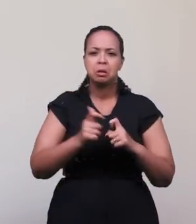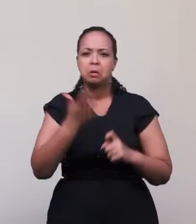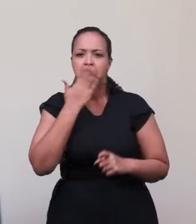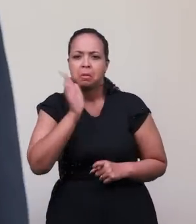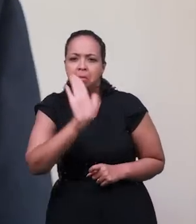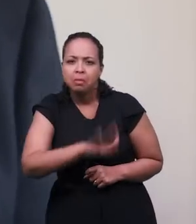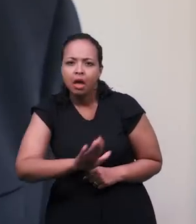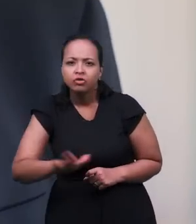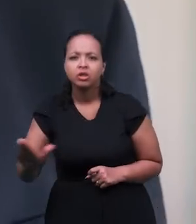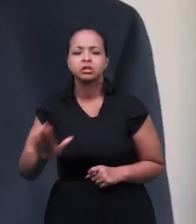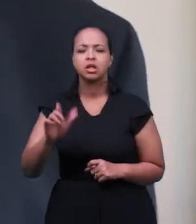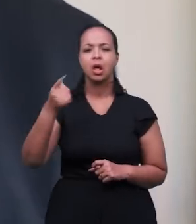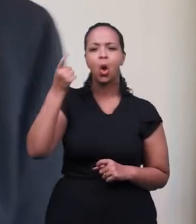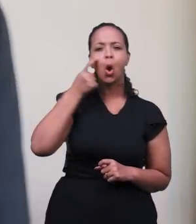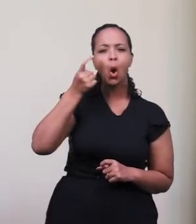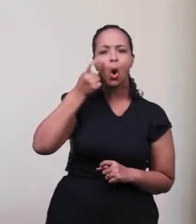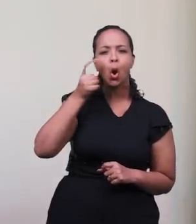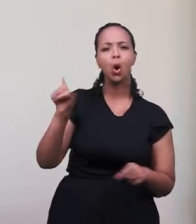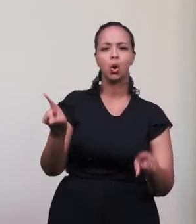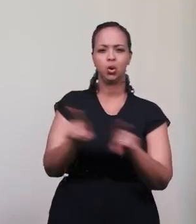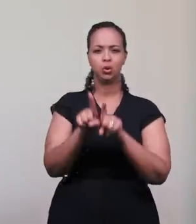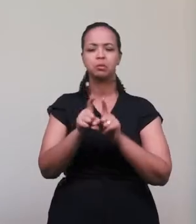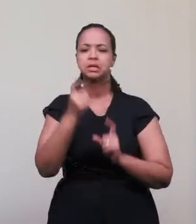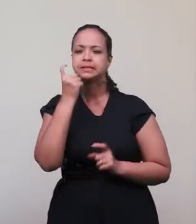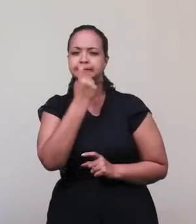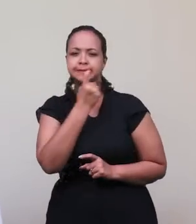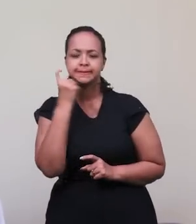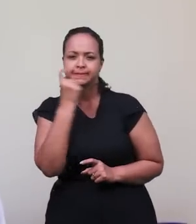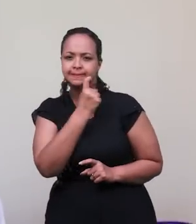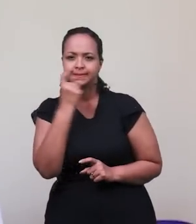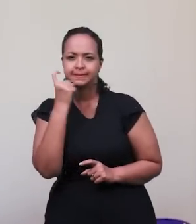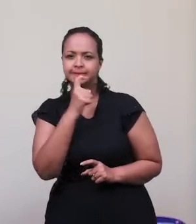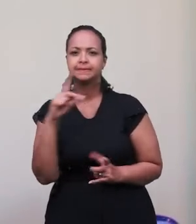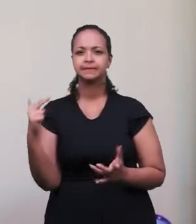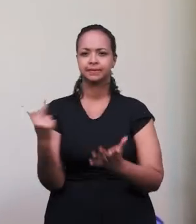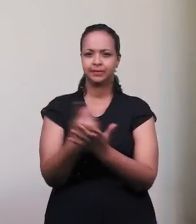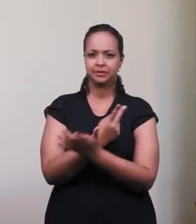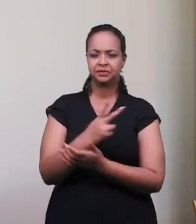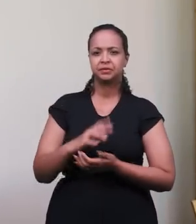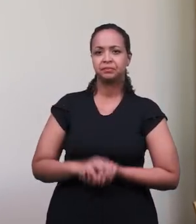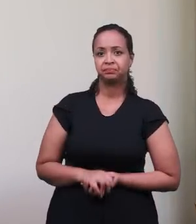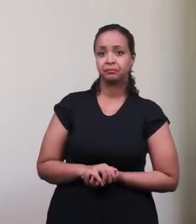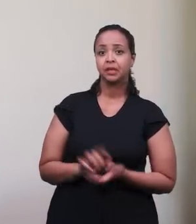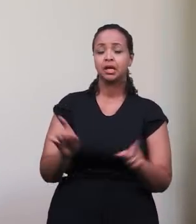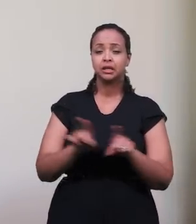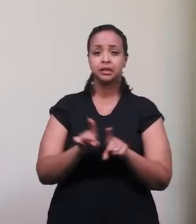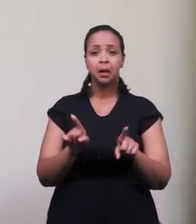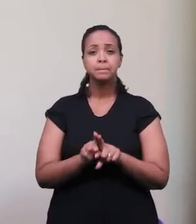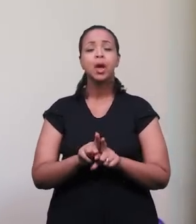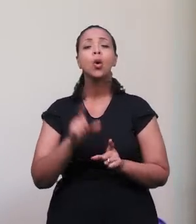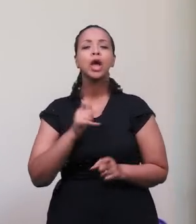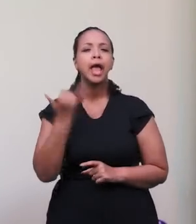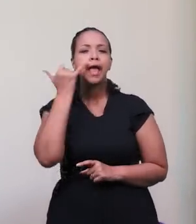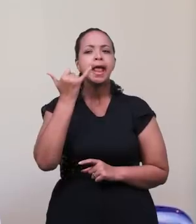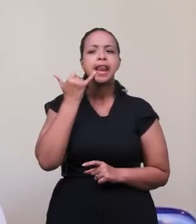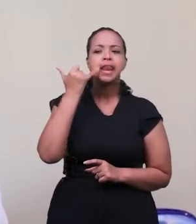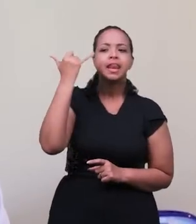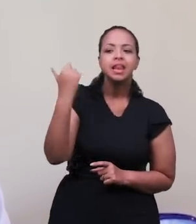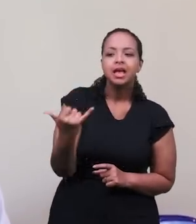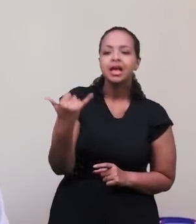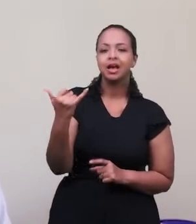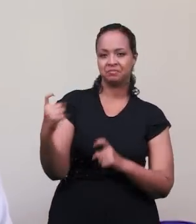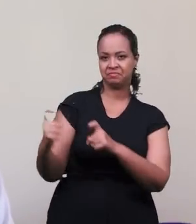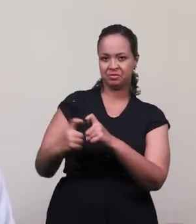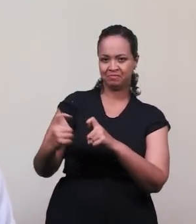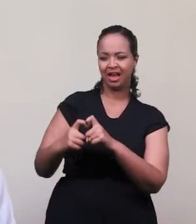geriatria, pediatria, oftalmologia, odontologia. Temos o trabalho de telemedicina também. Então